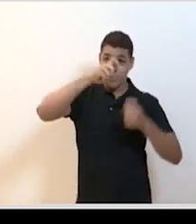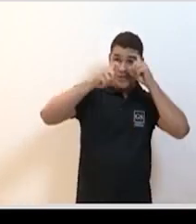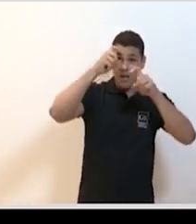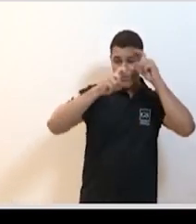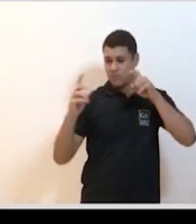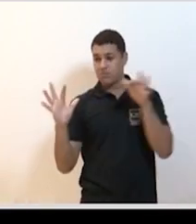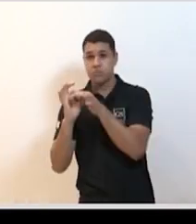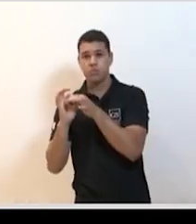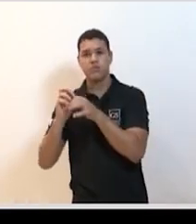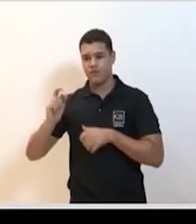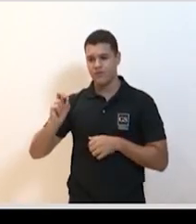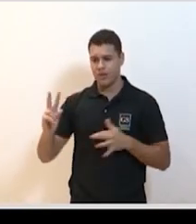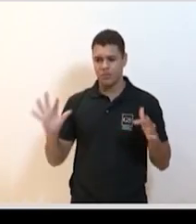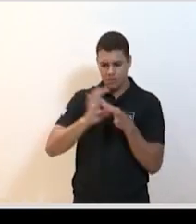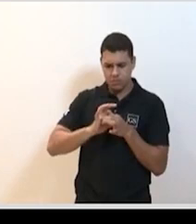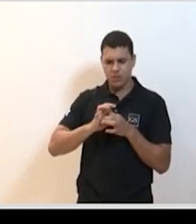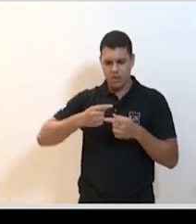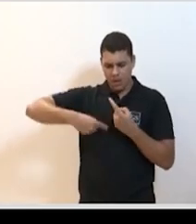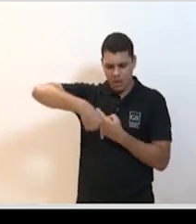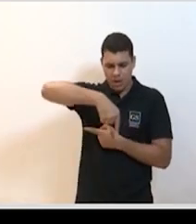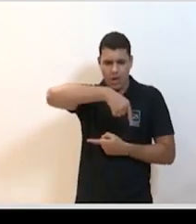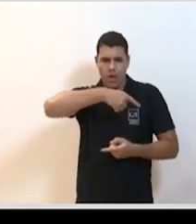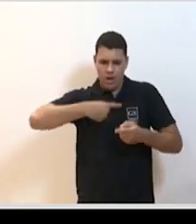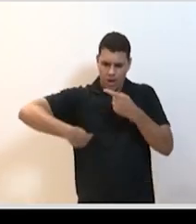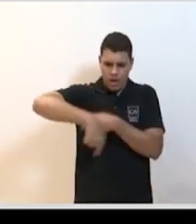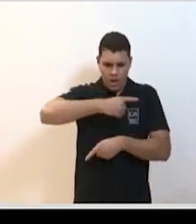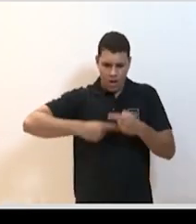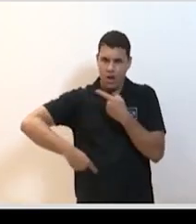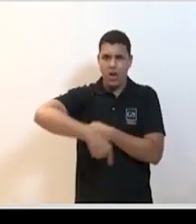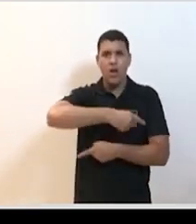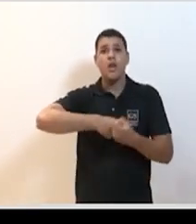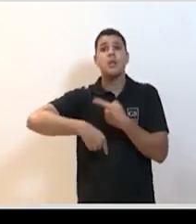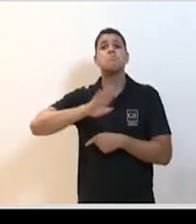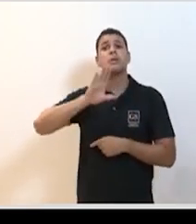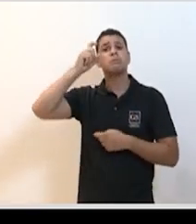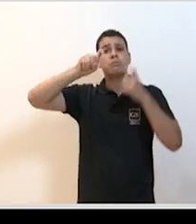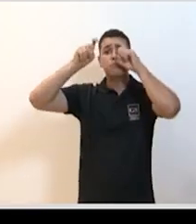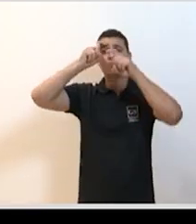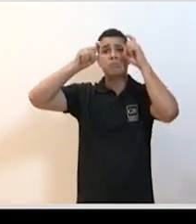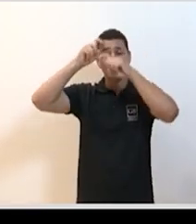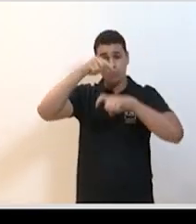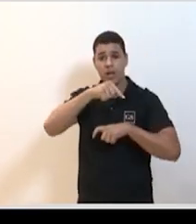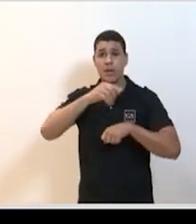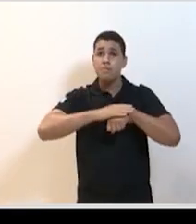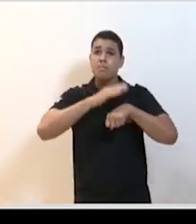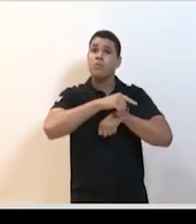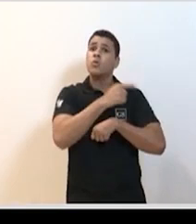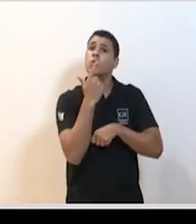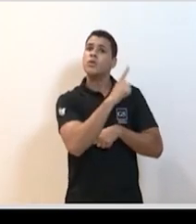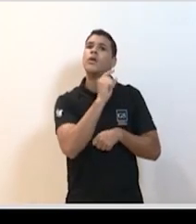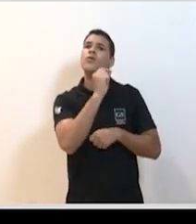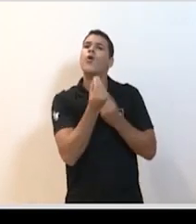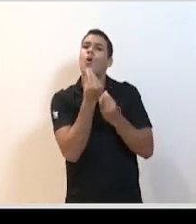começa a compreender que o morcego está perdendo essa dependência de ter um hospedeiro intermediário. Ele mesmo já consegue ter uma biblioteca